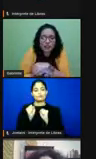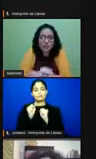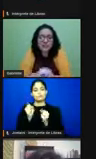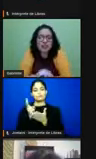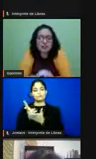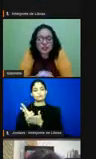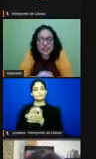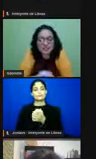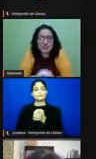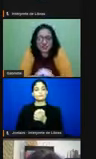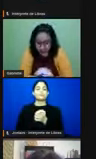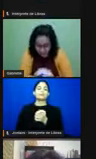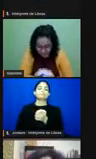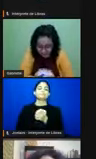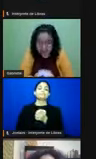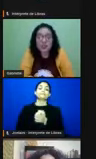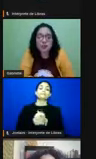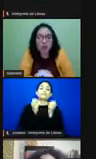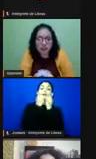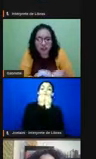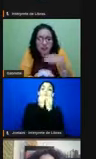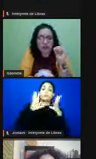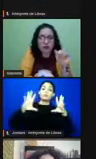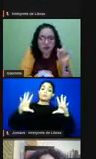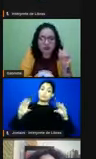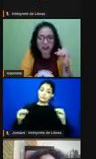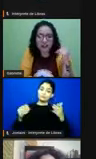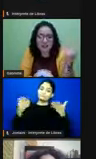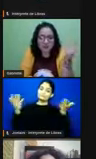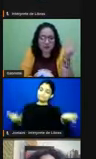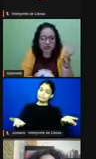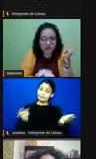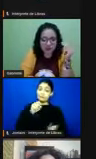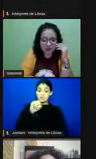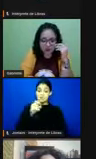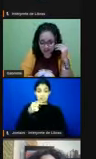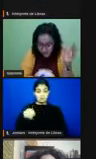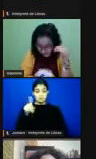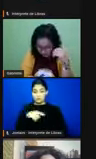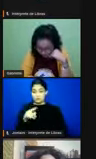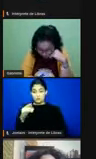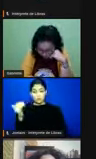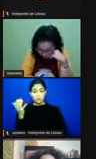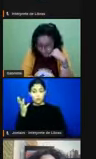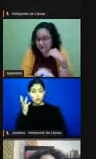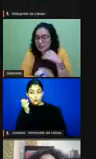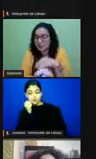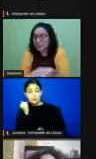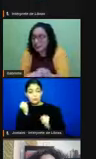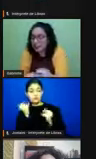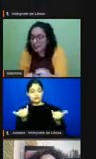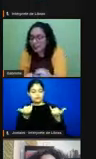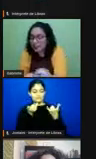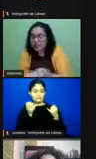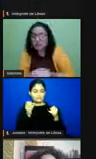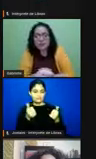Boa noite, então, gente. Se não me ouvirem, se der alguma interferência, gurias, me avisem. Tá, por favor.